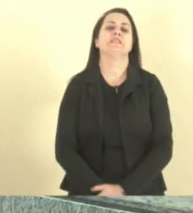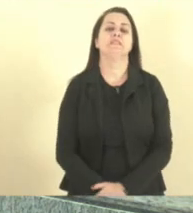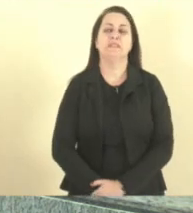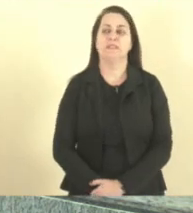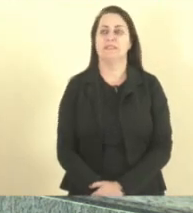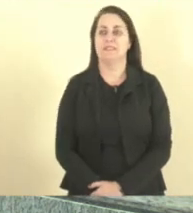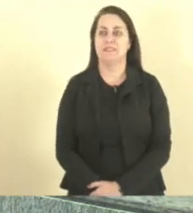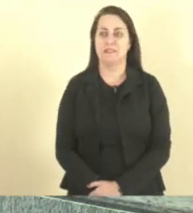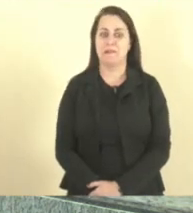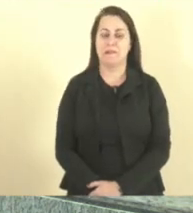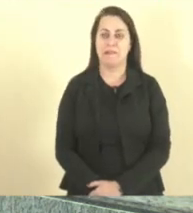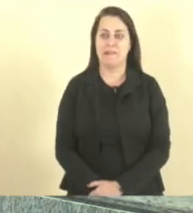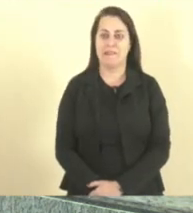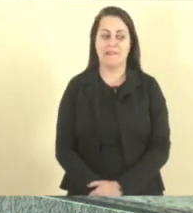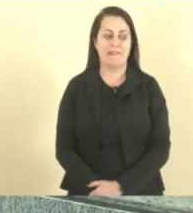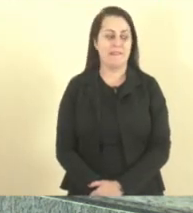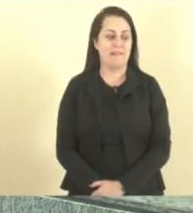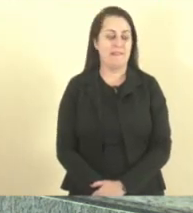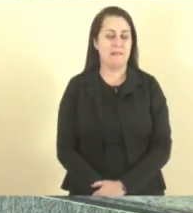Amém.